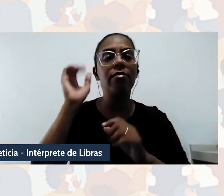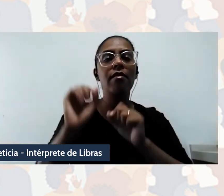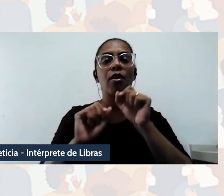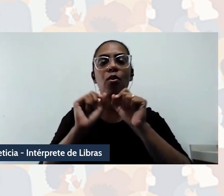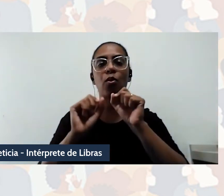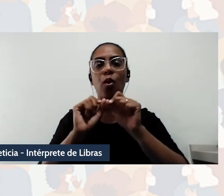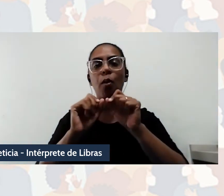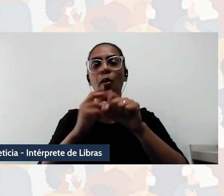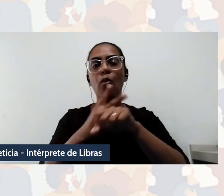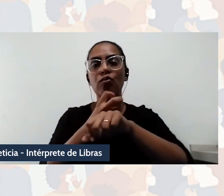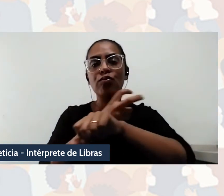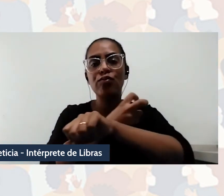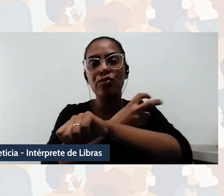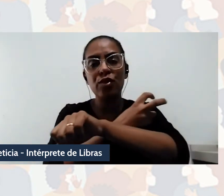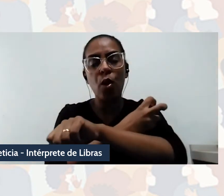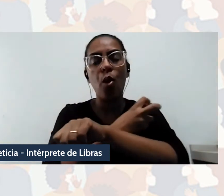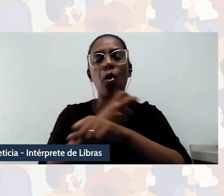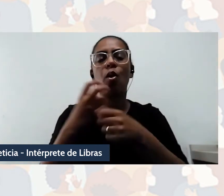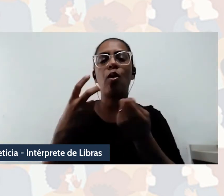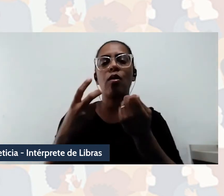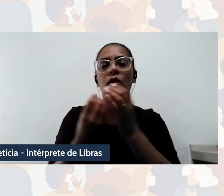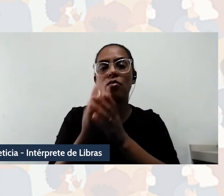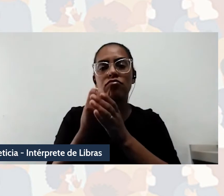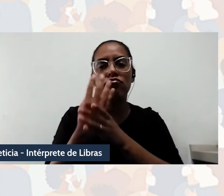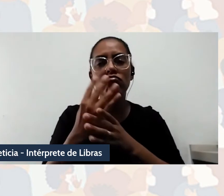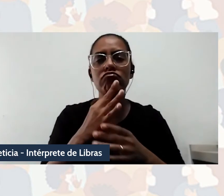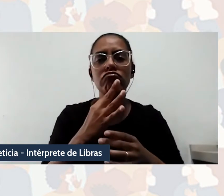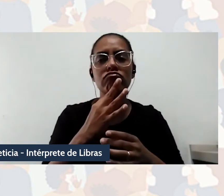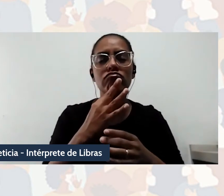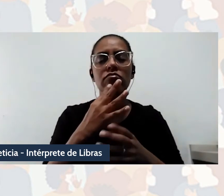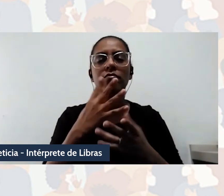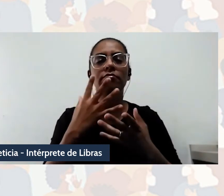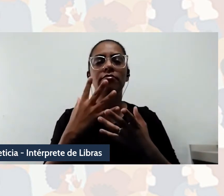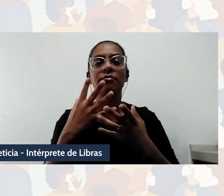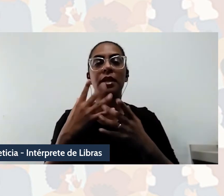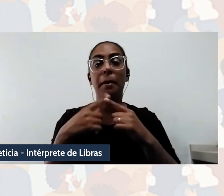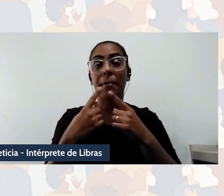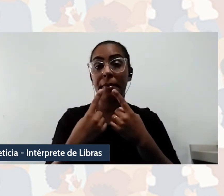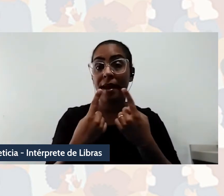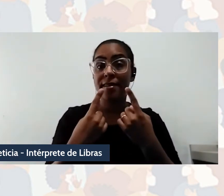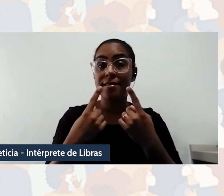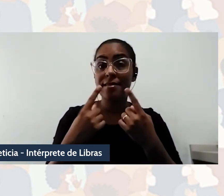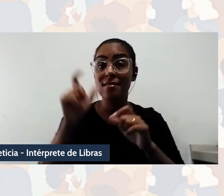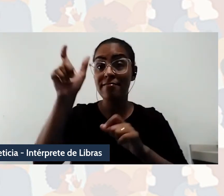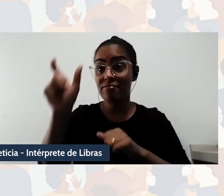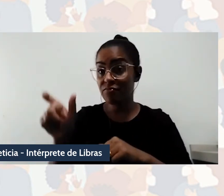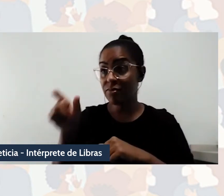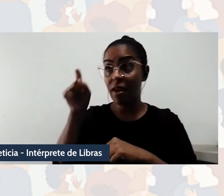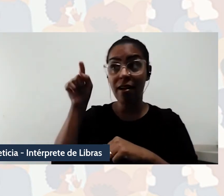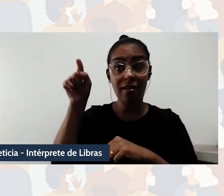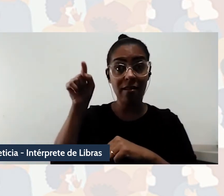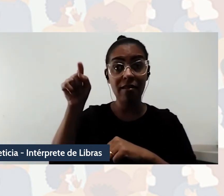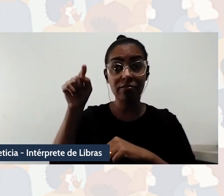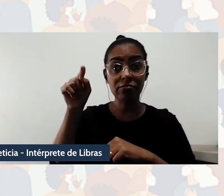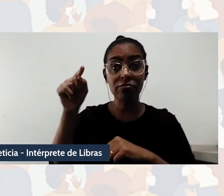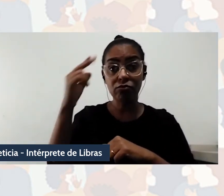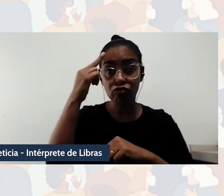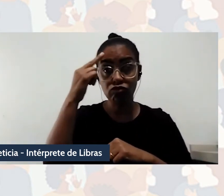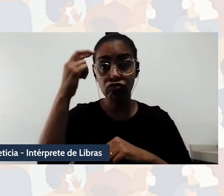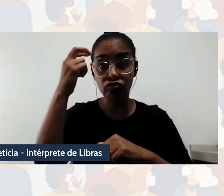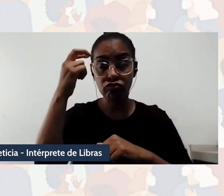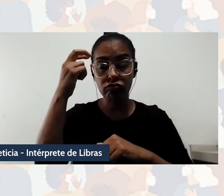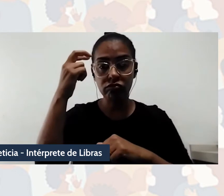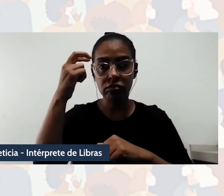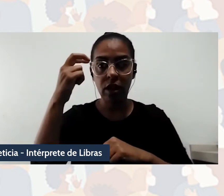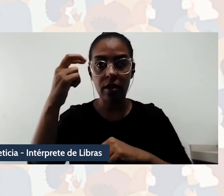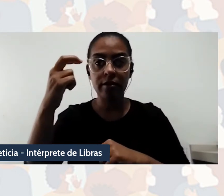-ontológico da ordem da produção de conhecimento, mas o conhecimento sempre é produzido por sujeito, em algum território, em algum espaço, para a